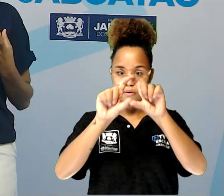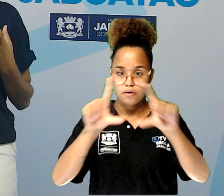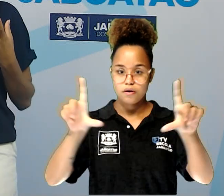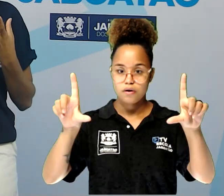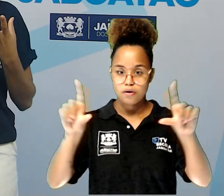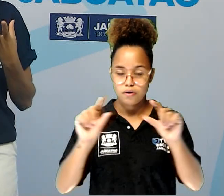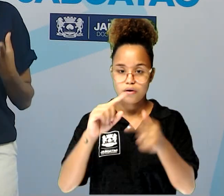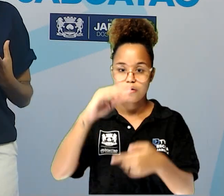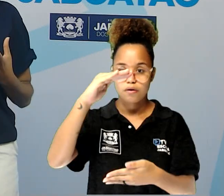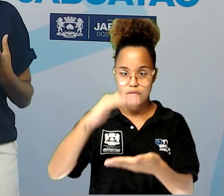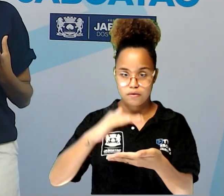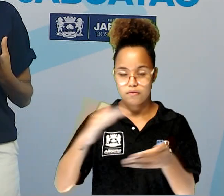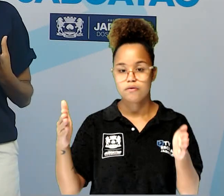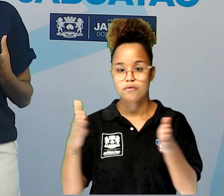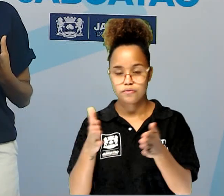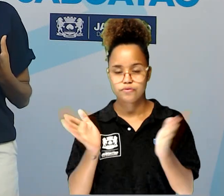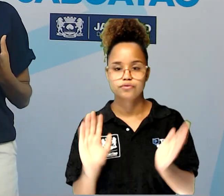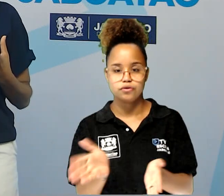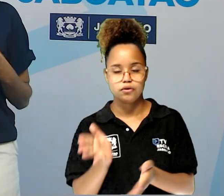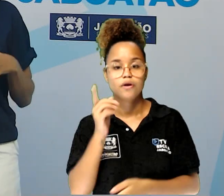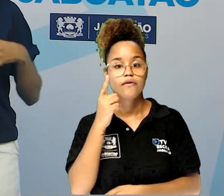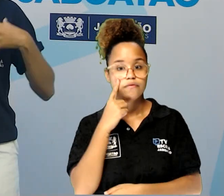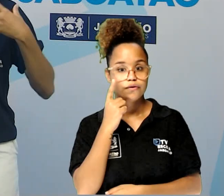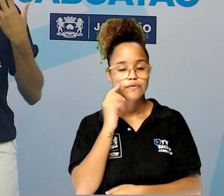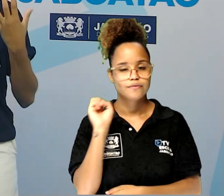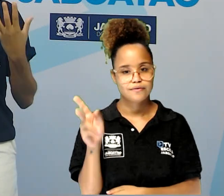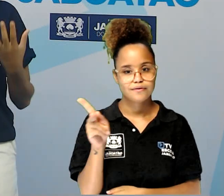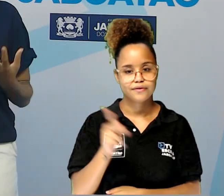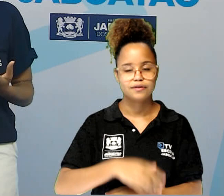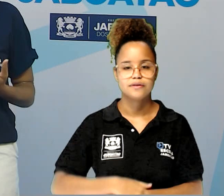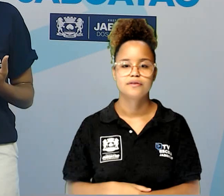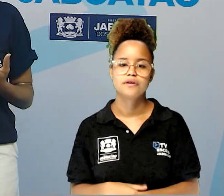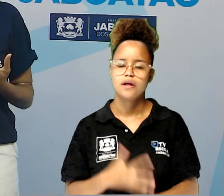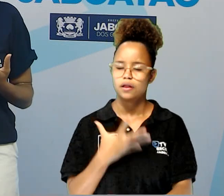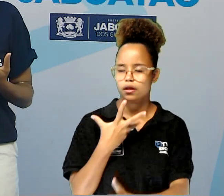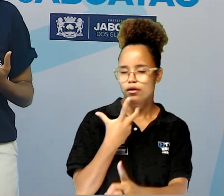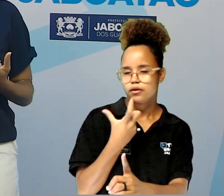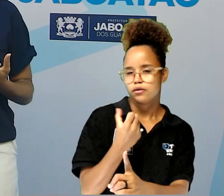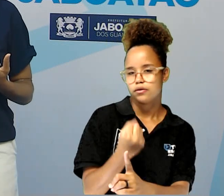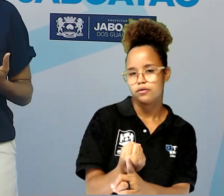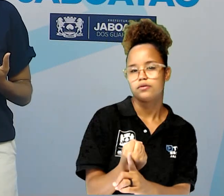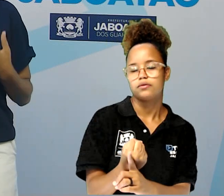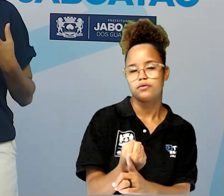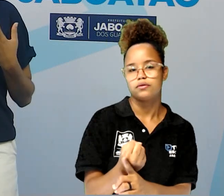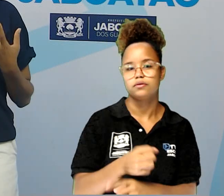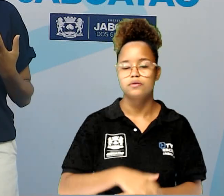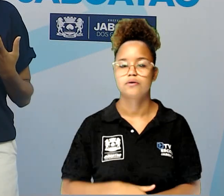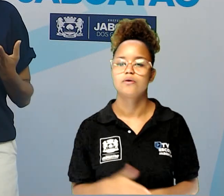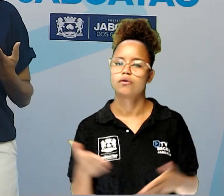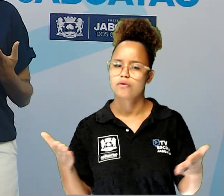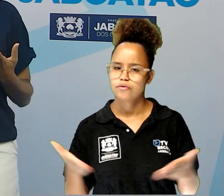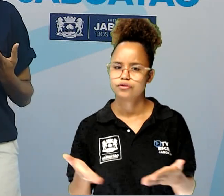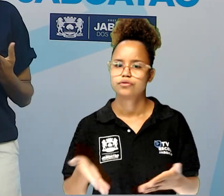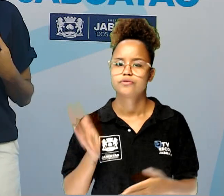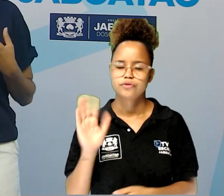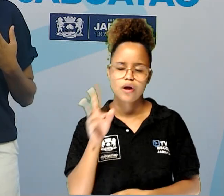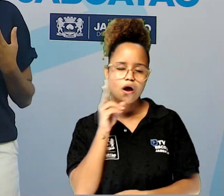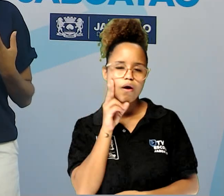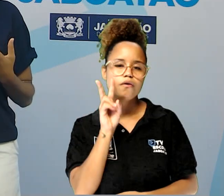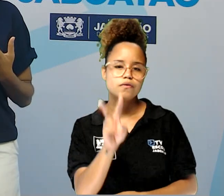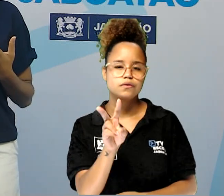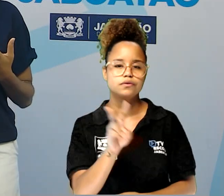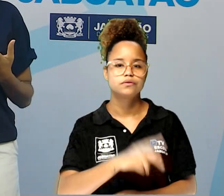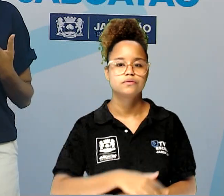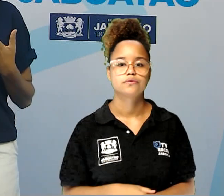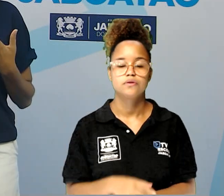acabaram de ver, tá bom? Se inspirem no que vocês acabaram de assistir e